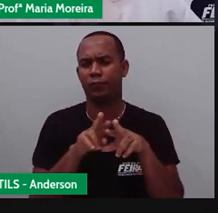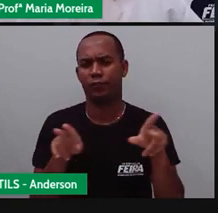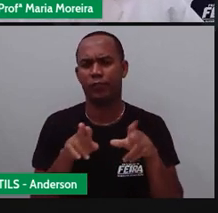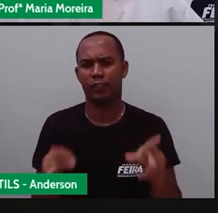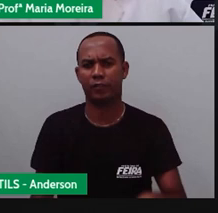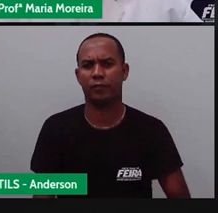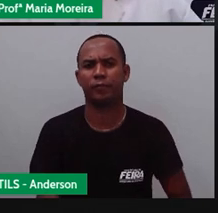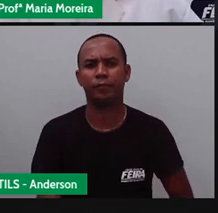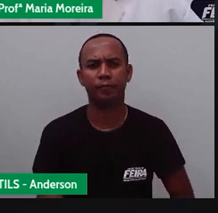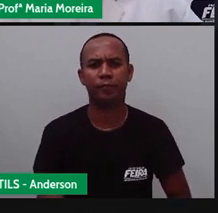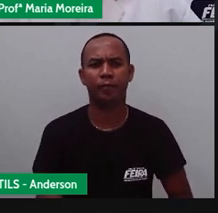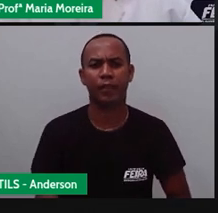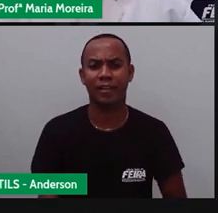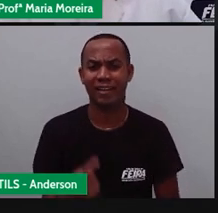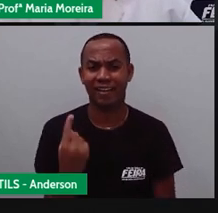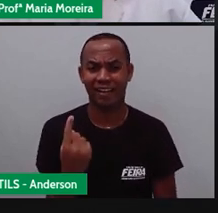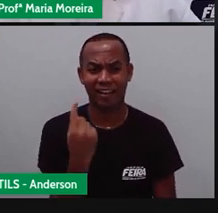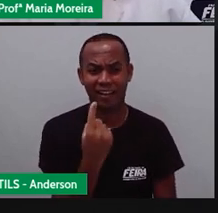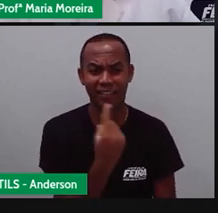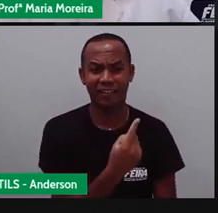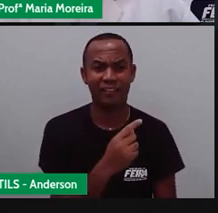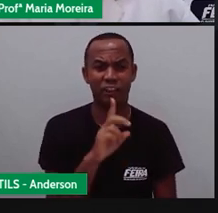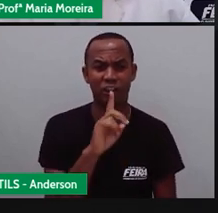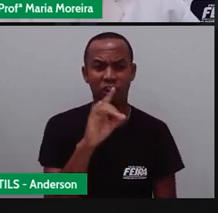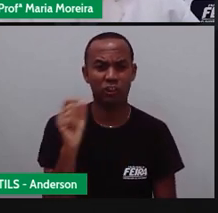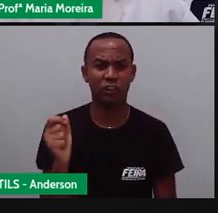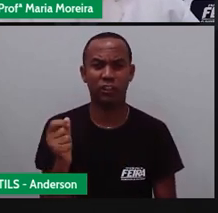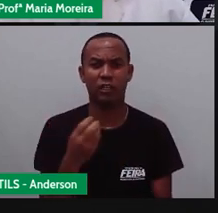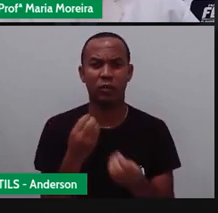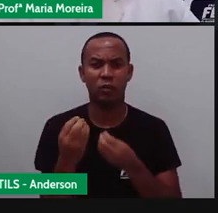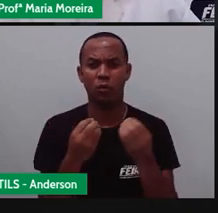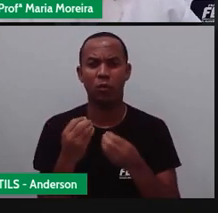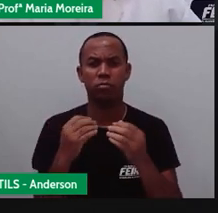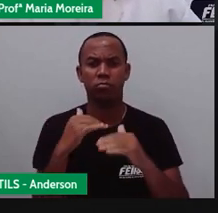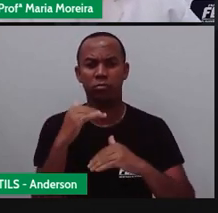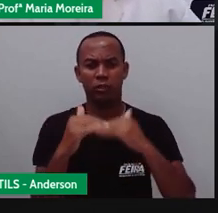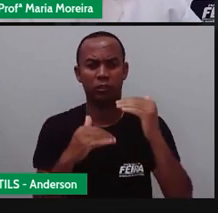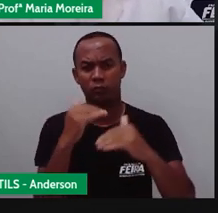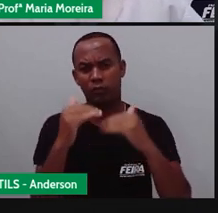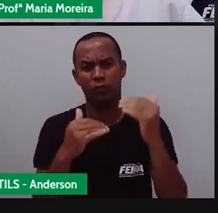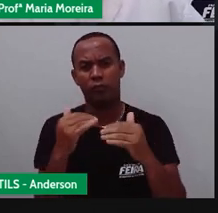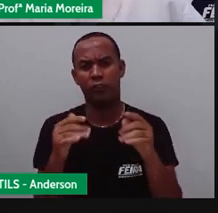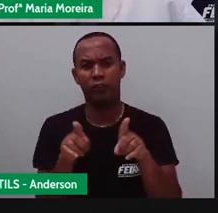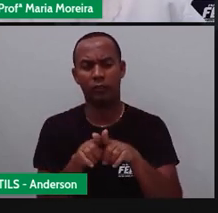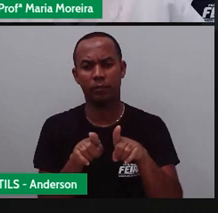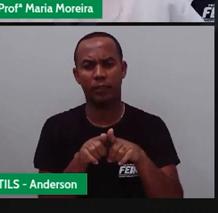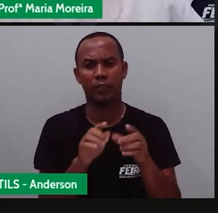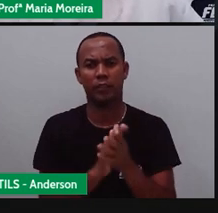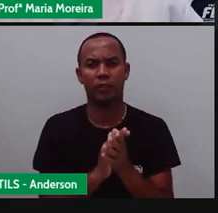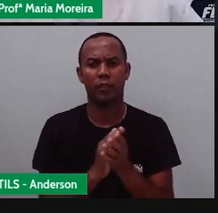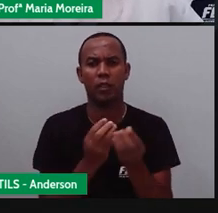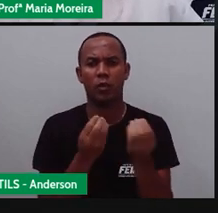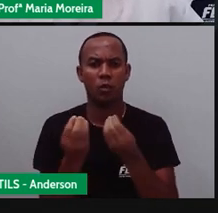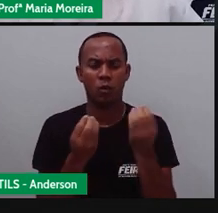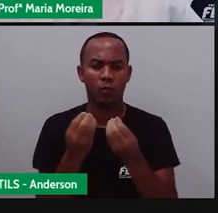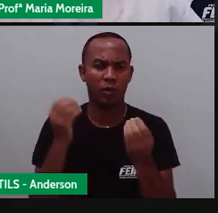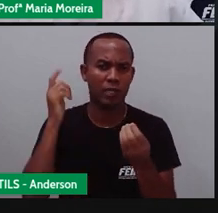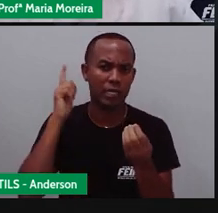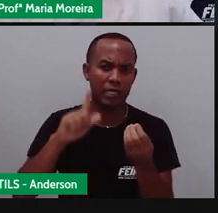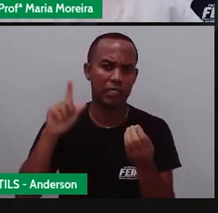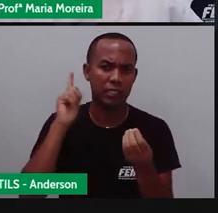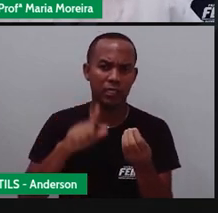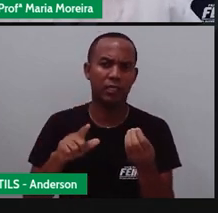Bom, a cada dia, né? Os meios de transporte se modernizam, né? Ganhando maior